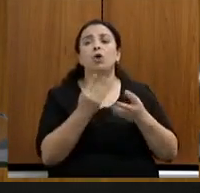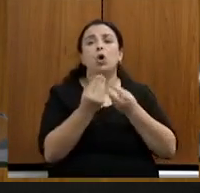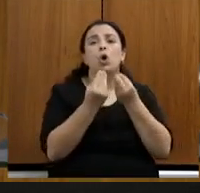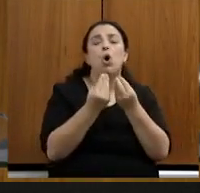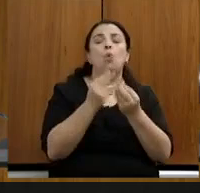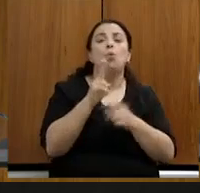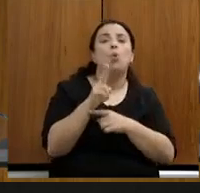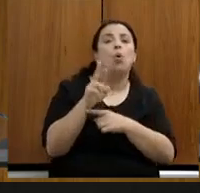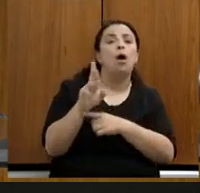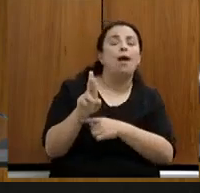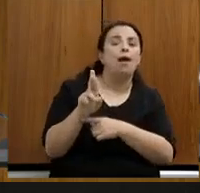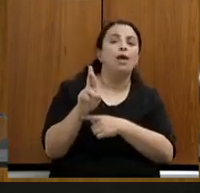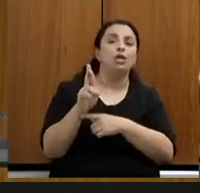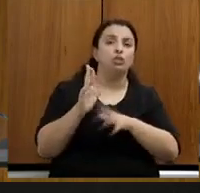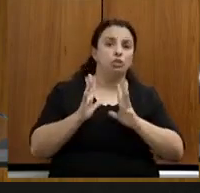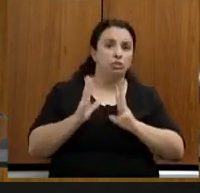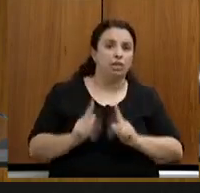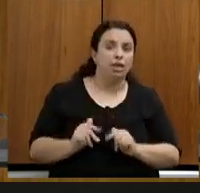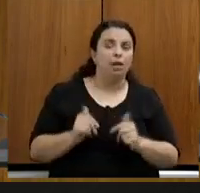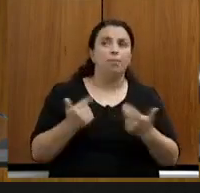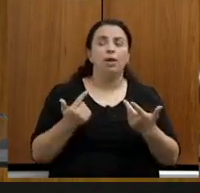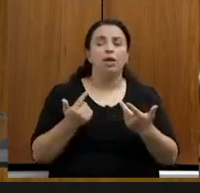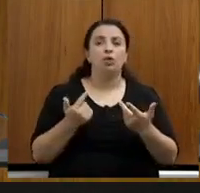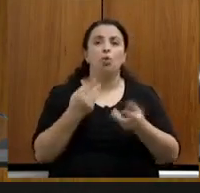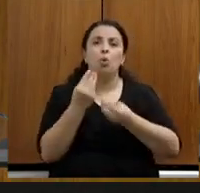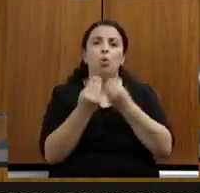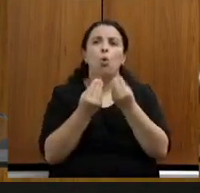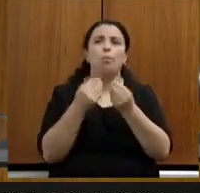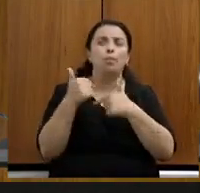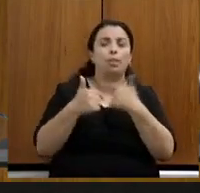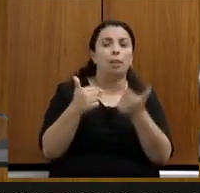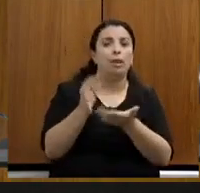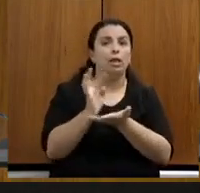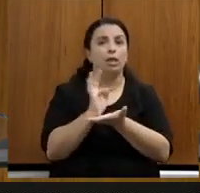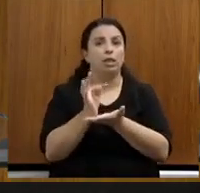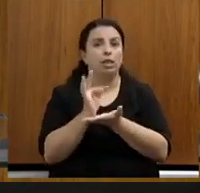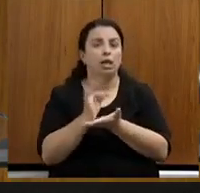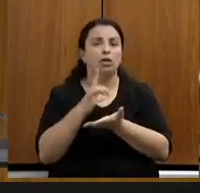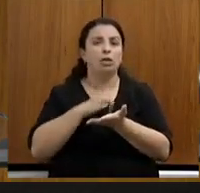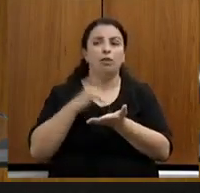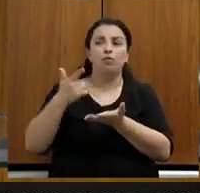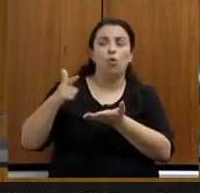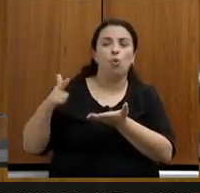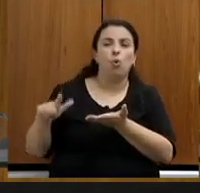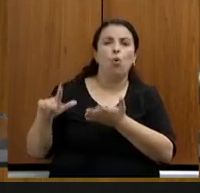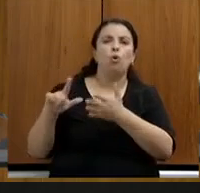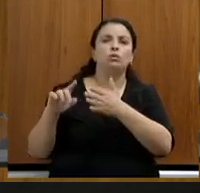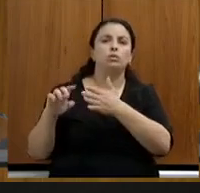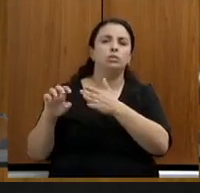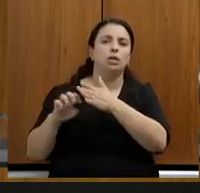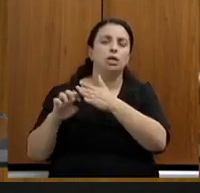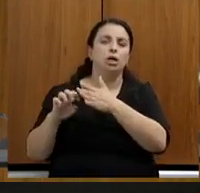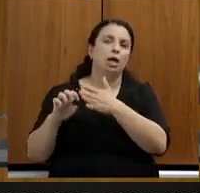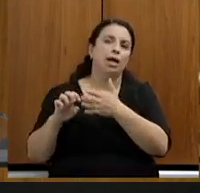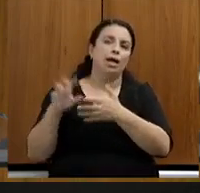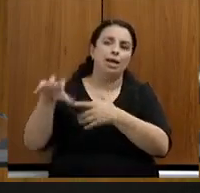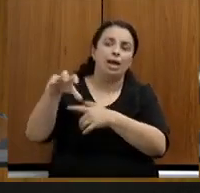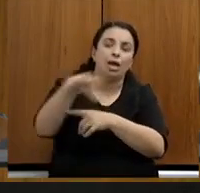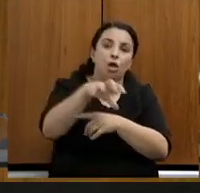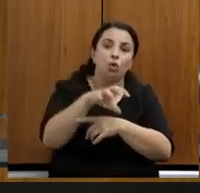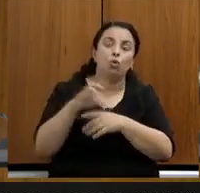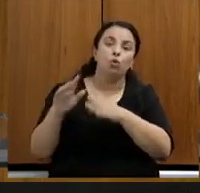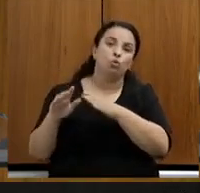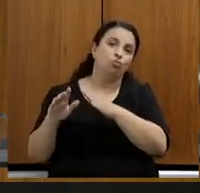de saneamento. Foi um trabalho muito técnico, envolvendo vários órgãos do governo, capitaneado pela Secretaria de Meio